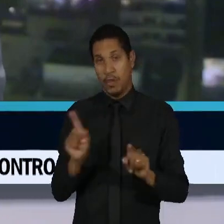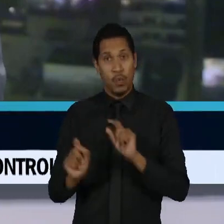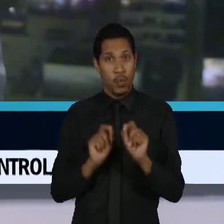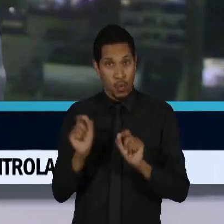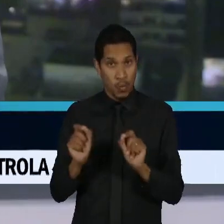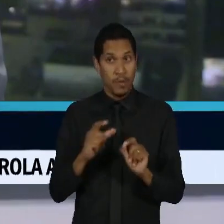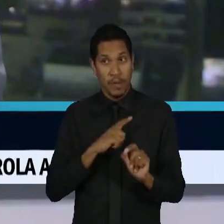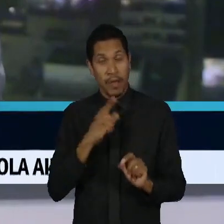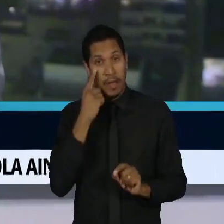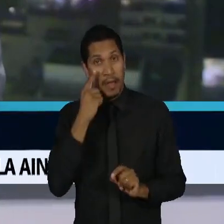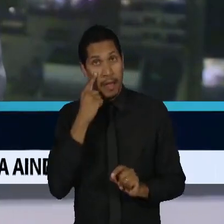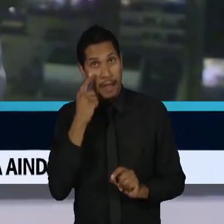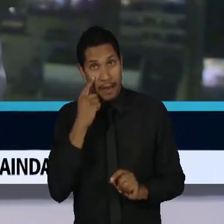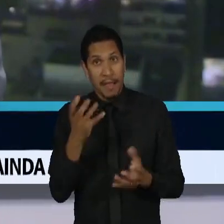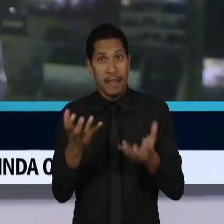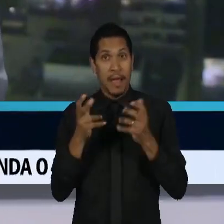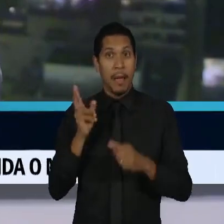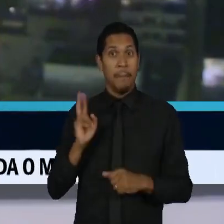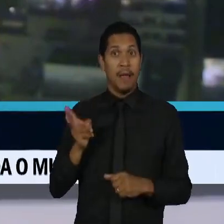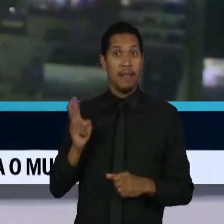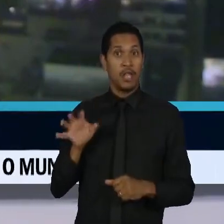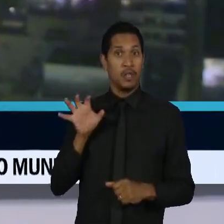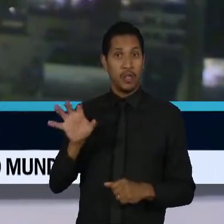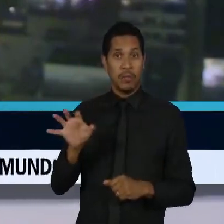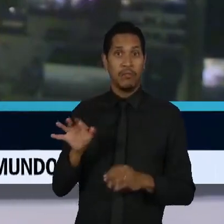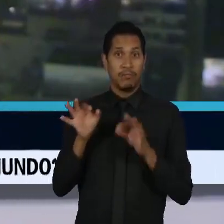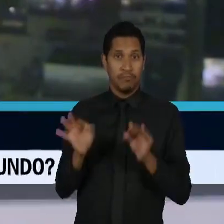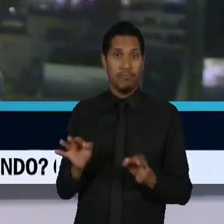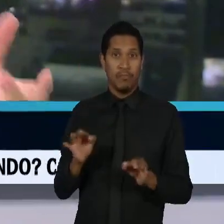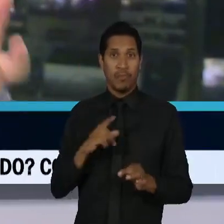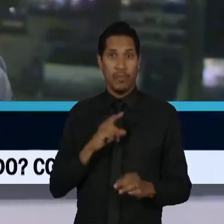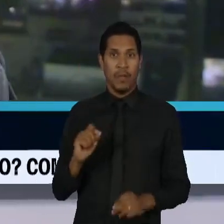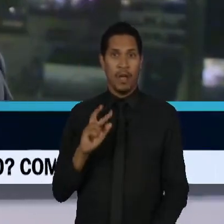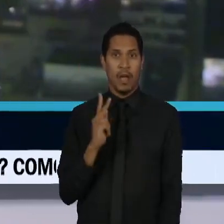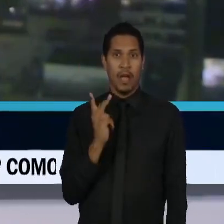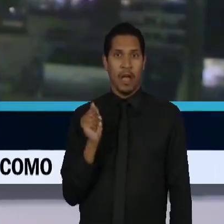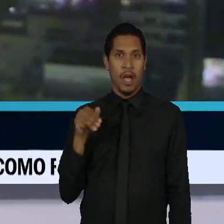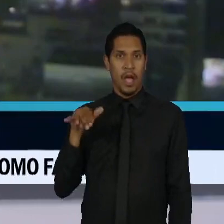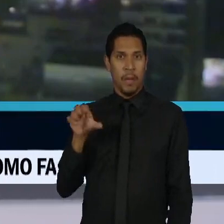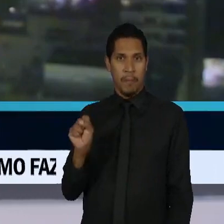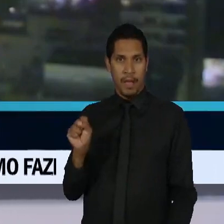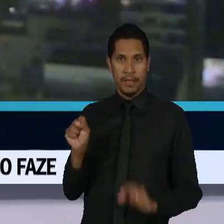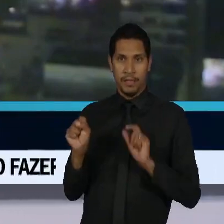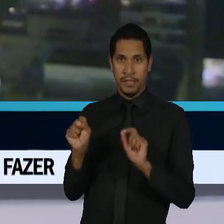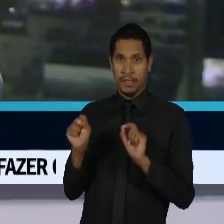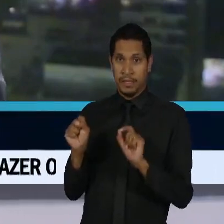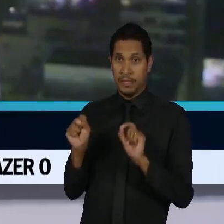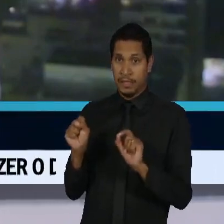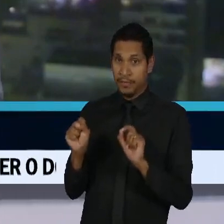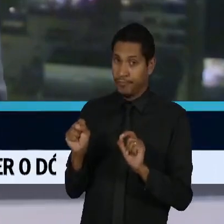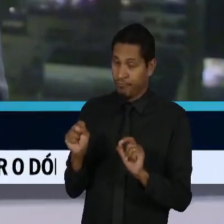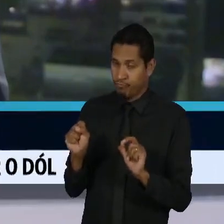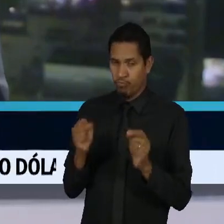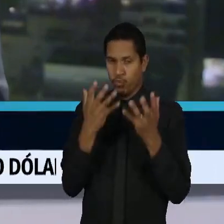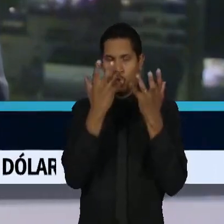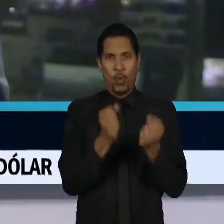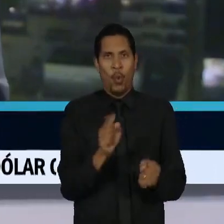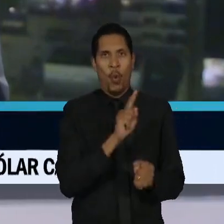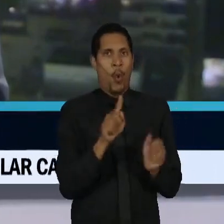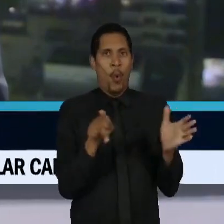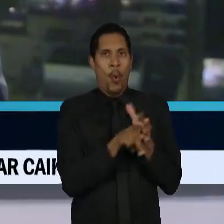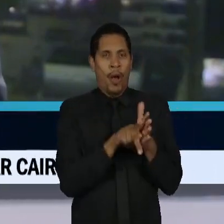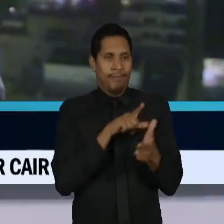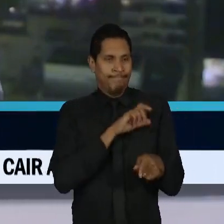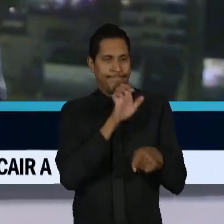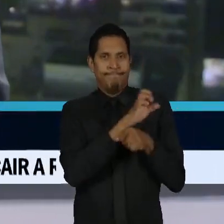Netanyahu, ele queria manter a situação do jeito que está. O Hamas, que não reconhece o Estado israelense, então você acaba, na verdade,